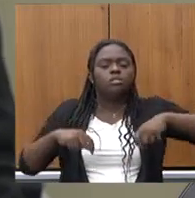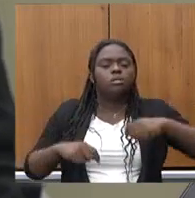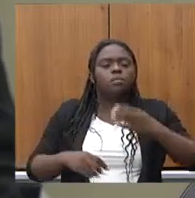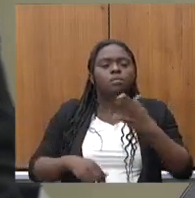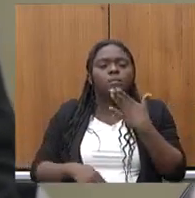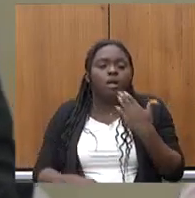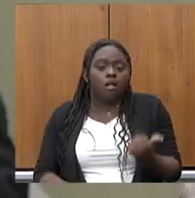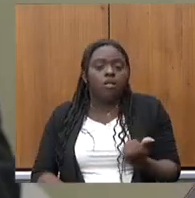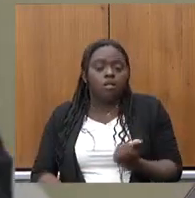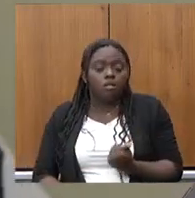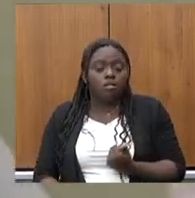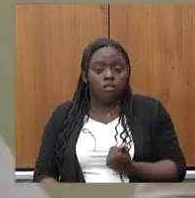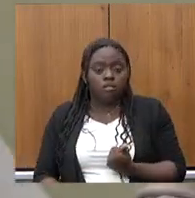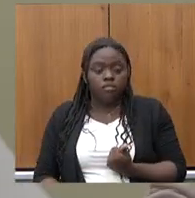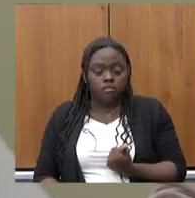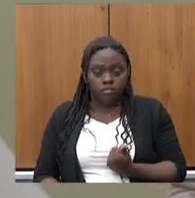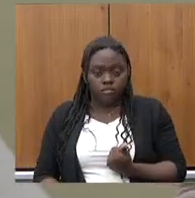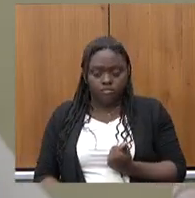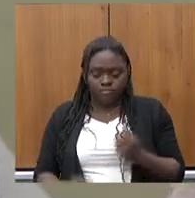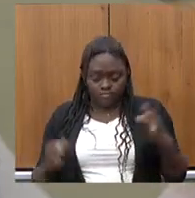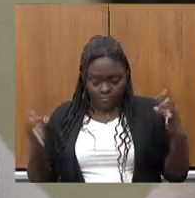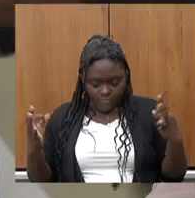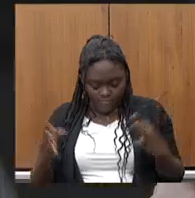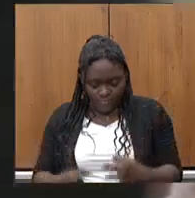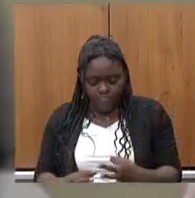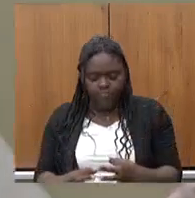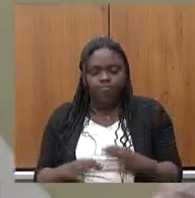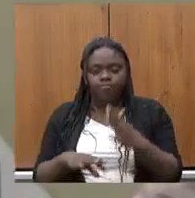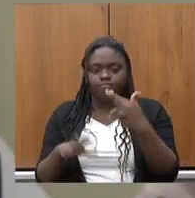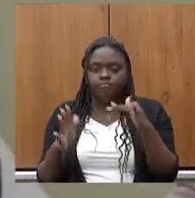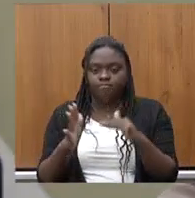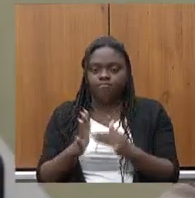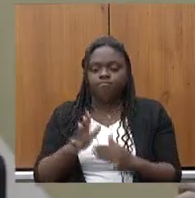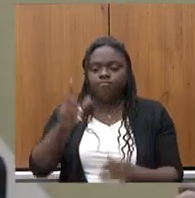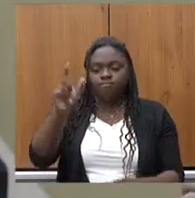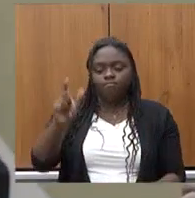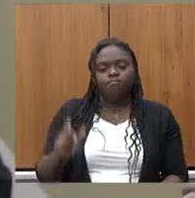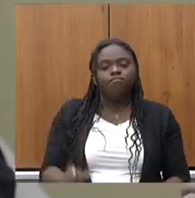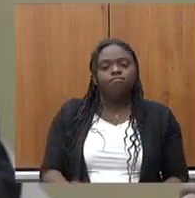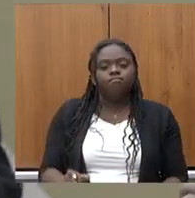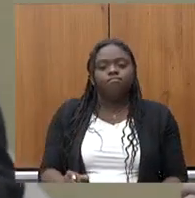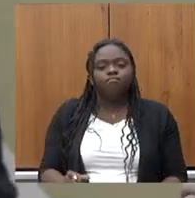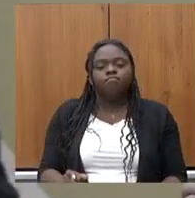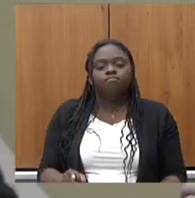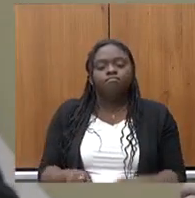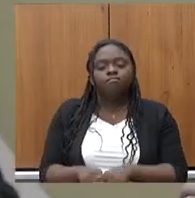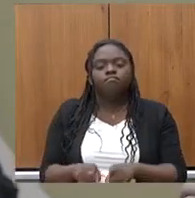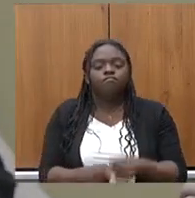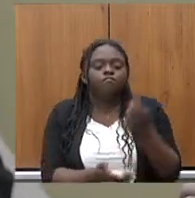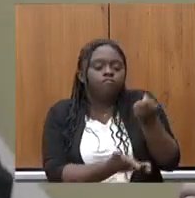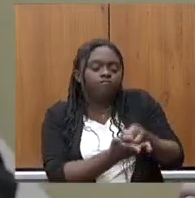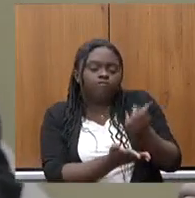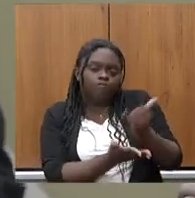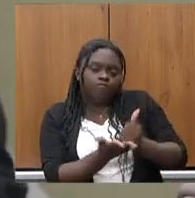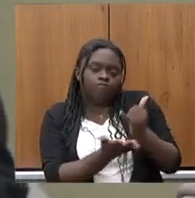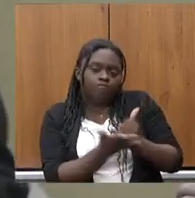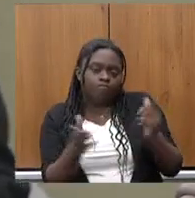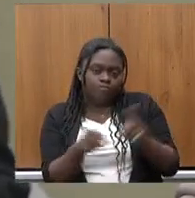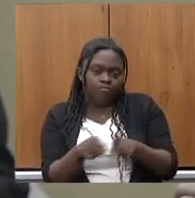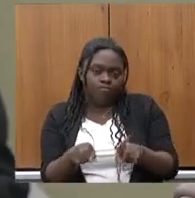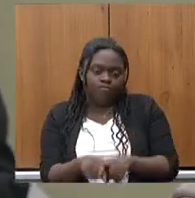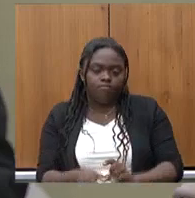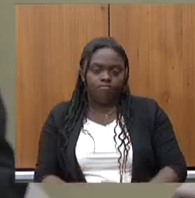eficiente, mais assertivo com aquilo que o cidadão e o pagador de impostos precisam.